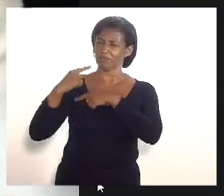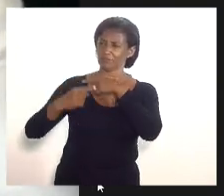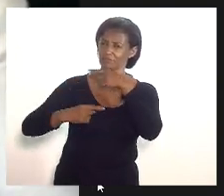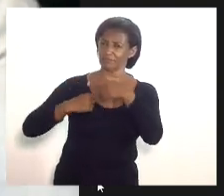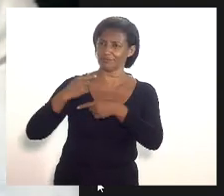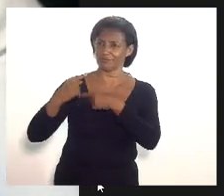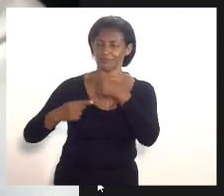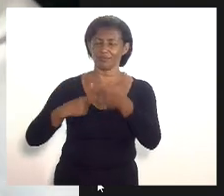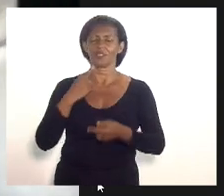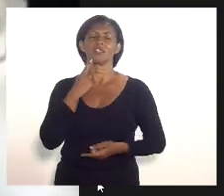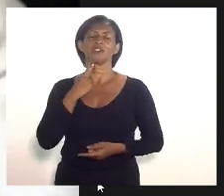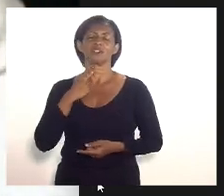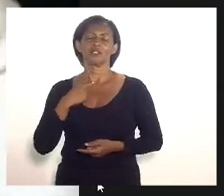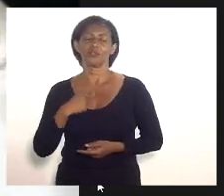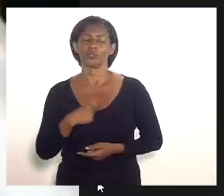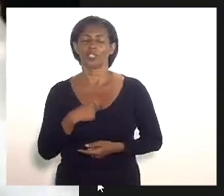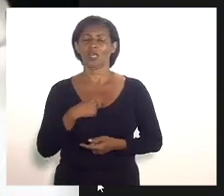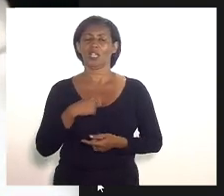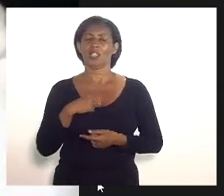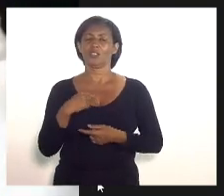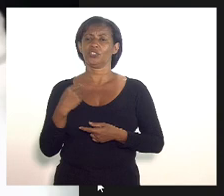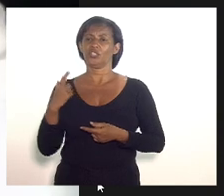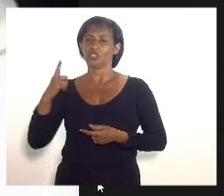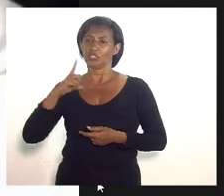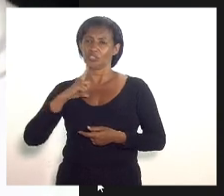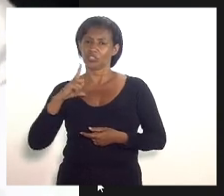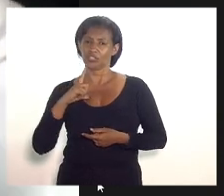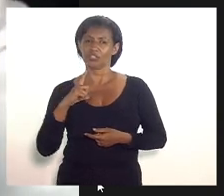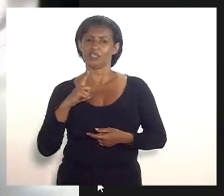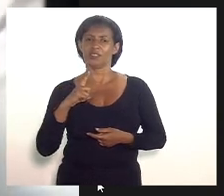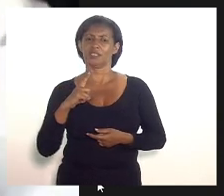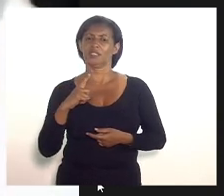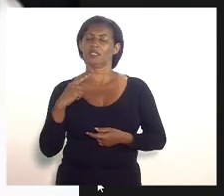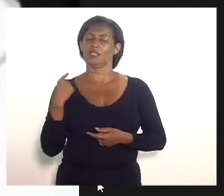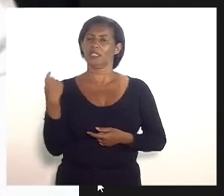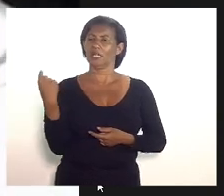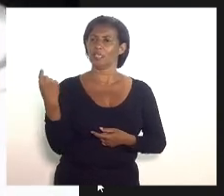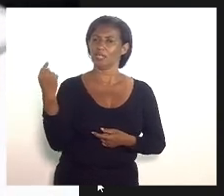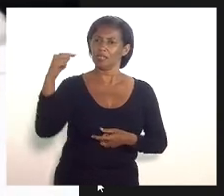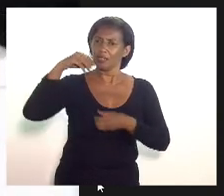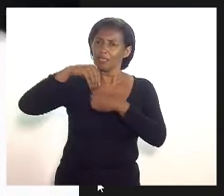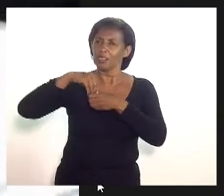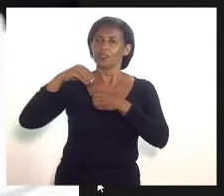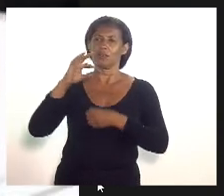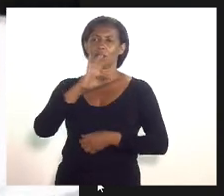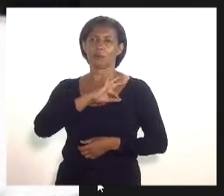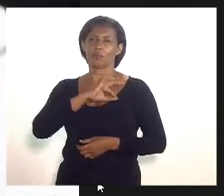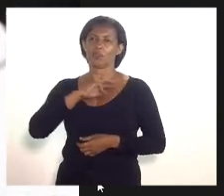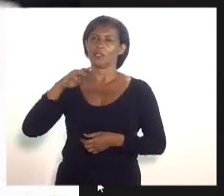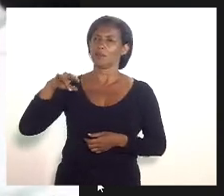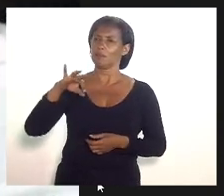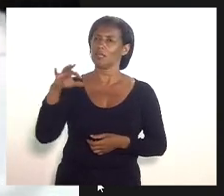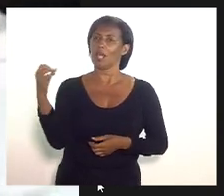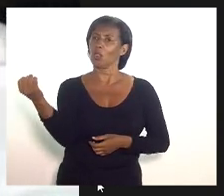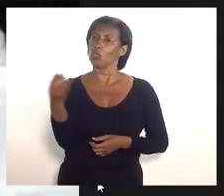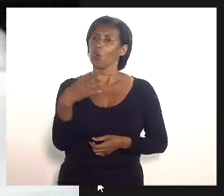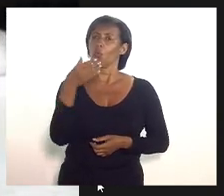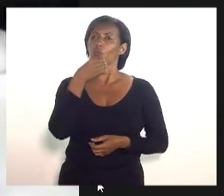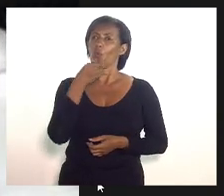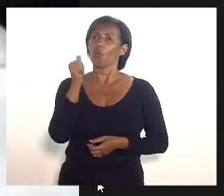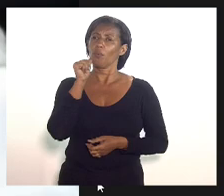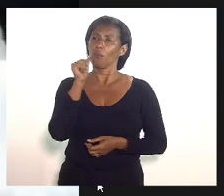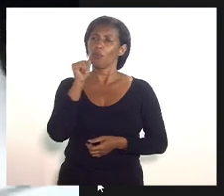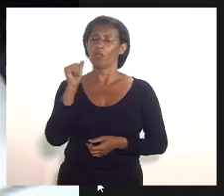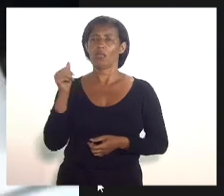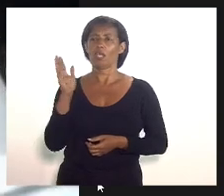a vontade de ter à frente da polícia militar de ter nos quadros da polícia militar novos homens e mulheres então